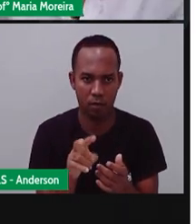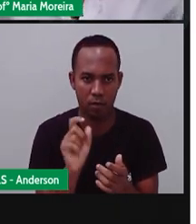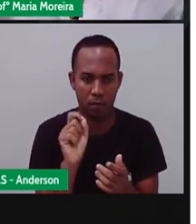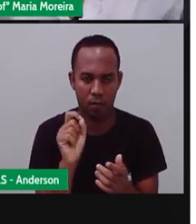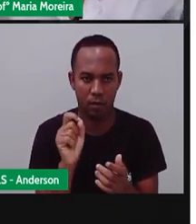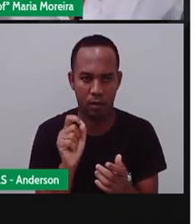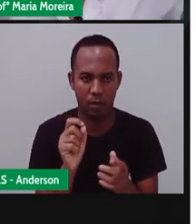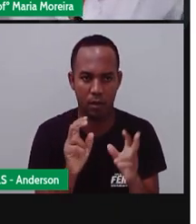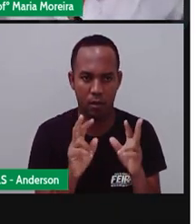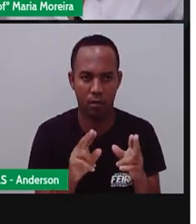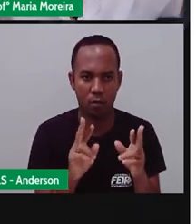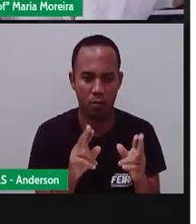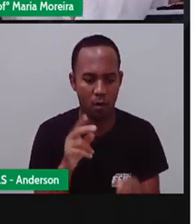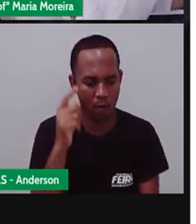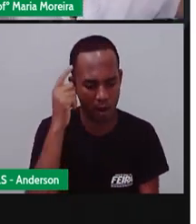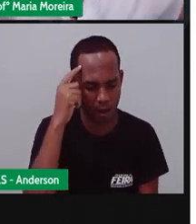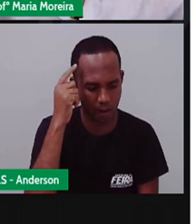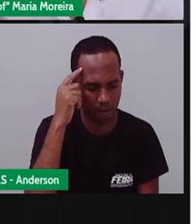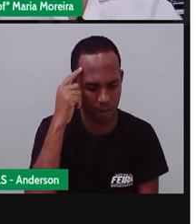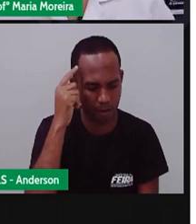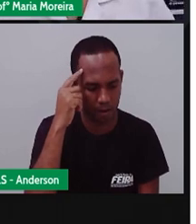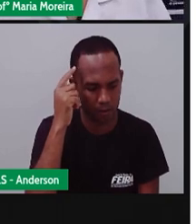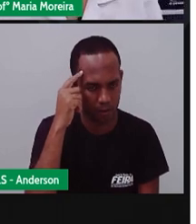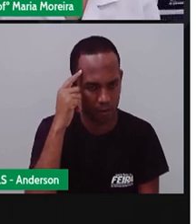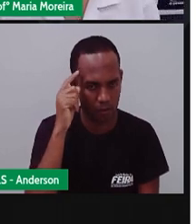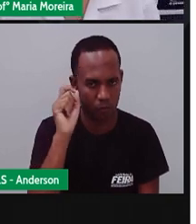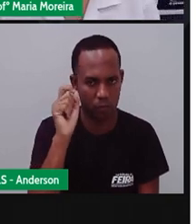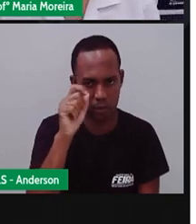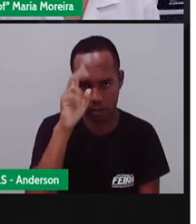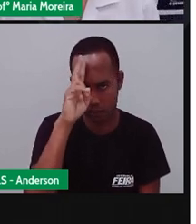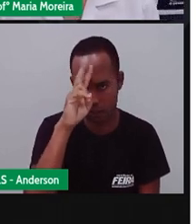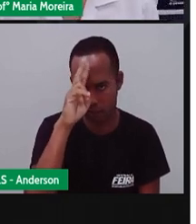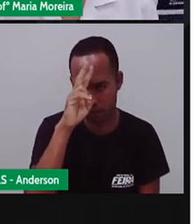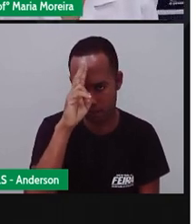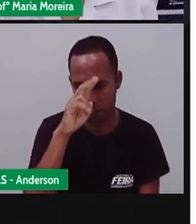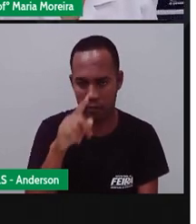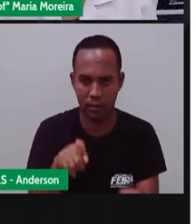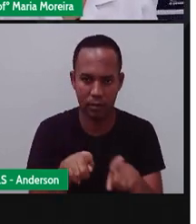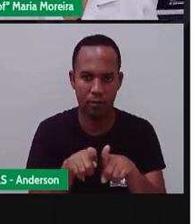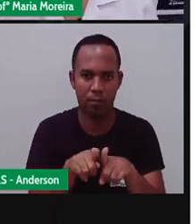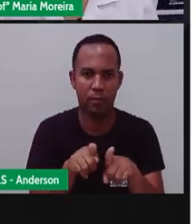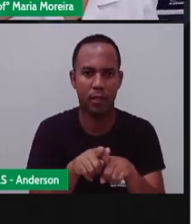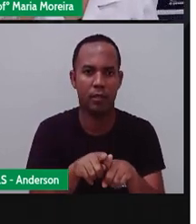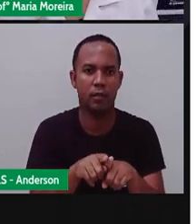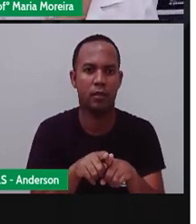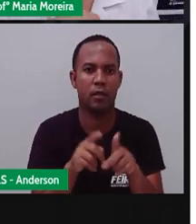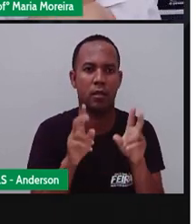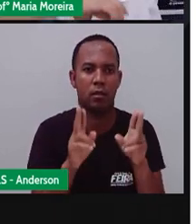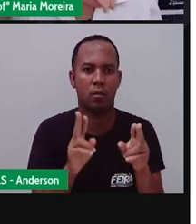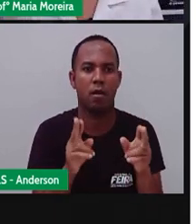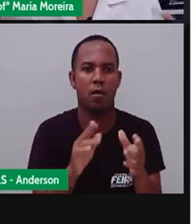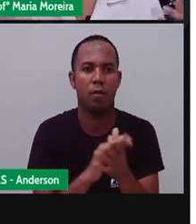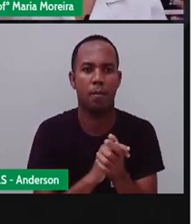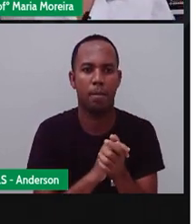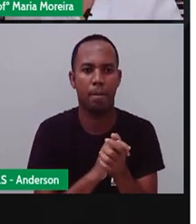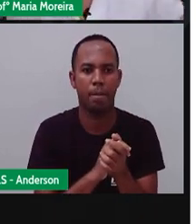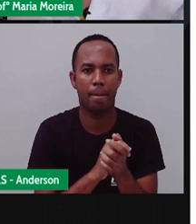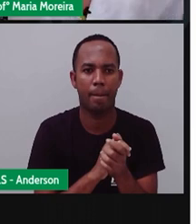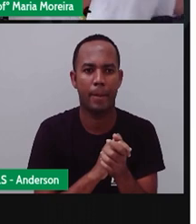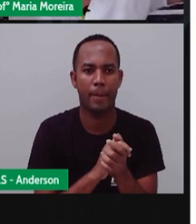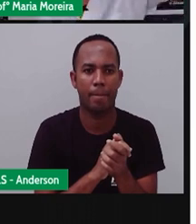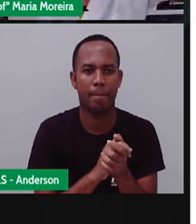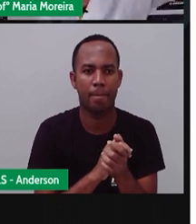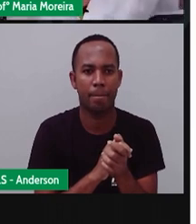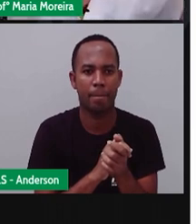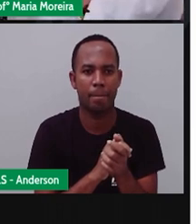é como se na minha cabeça ficasse o quê? Aquele recorte daquilo ali. Eu não tenho como ter uma visão de 360 graus, uma